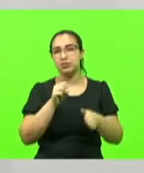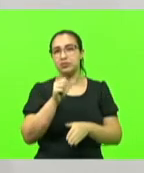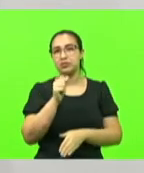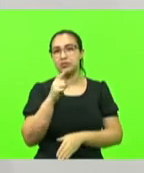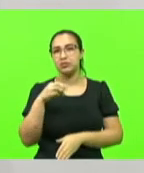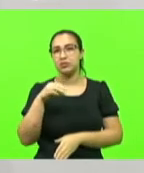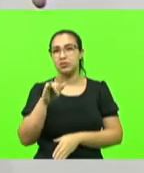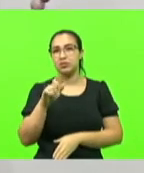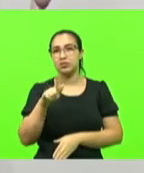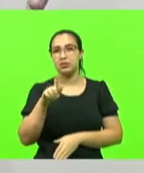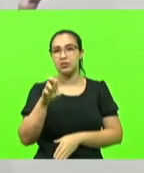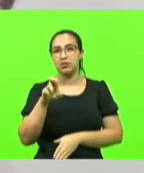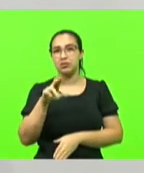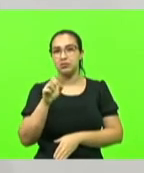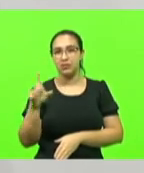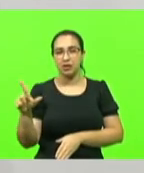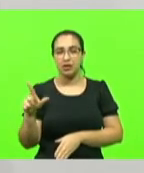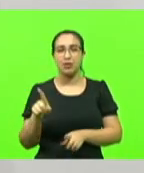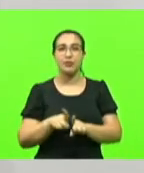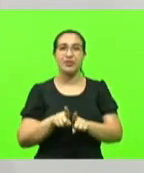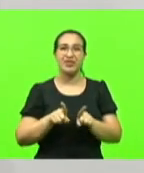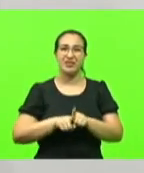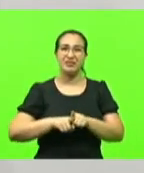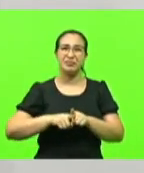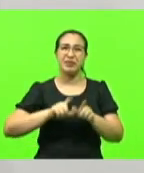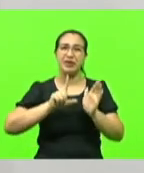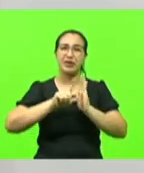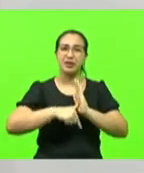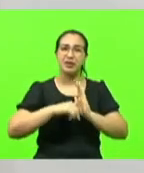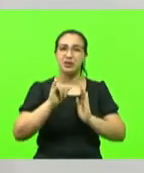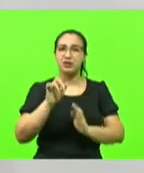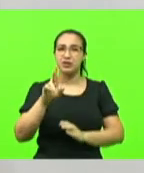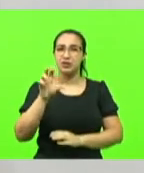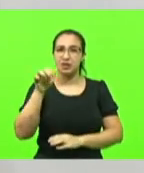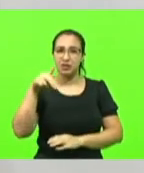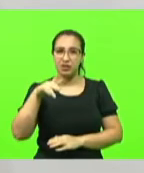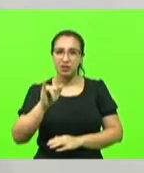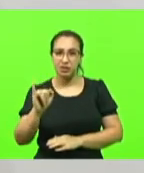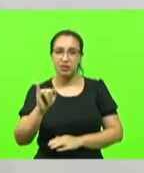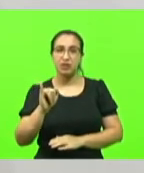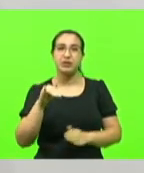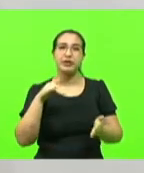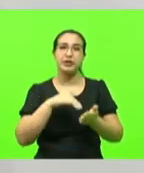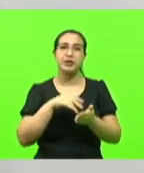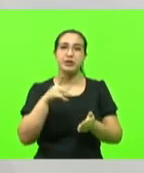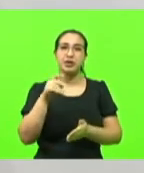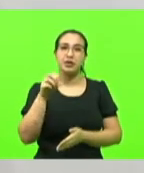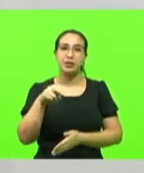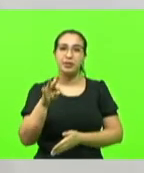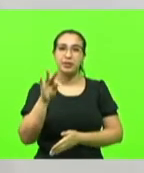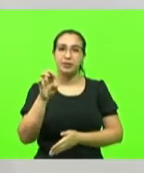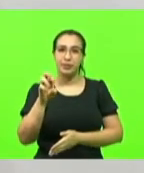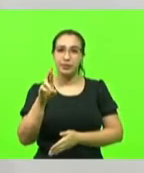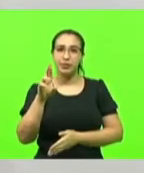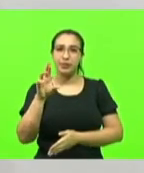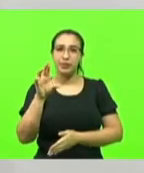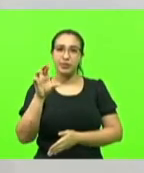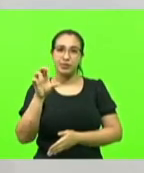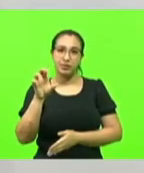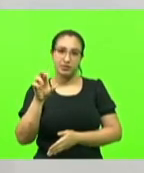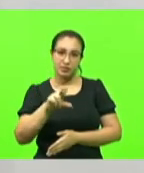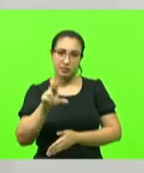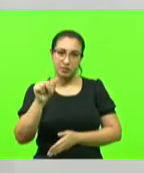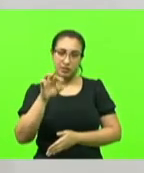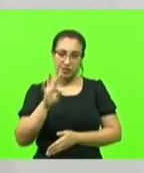atrasado a recuperação do trecho do trevo de Irani até Ponte Serrada ainda tem muito a se fazer na